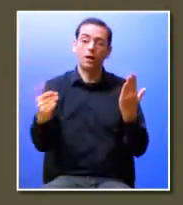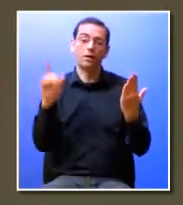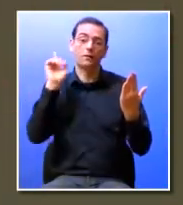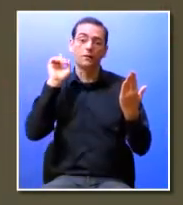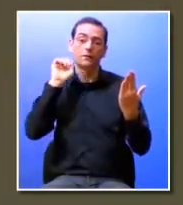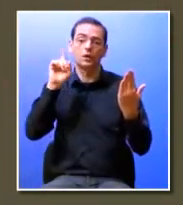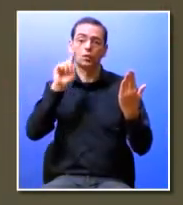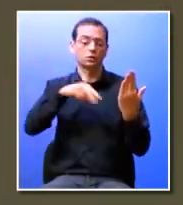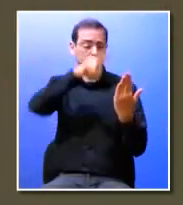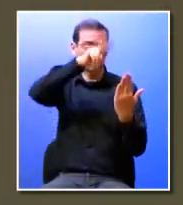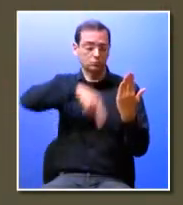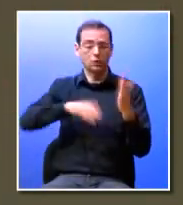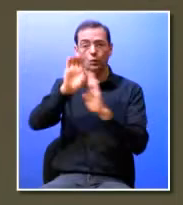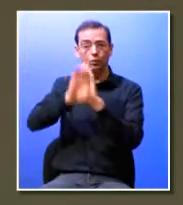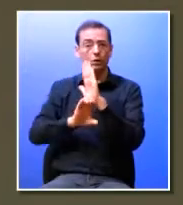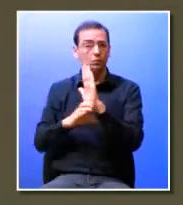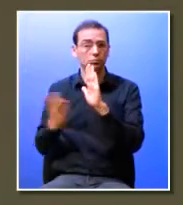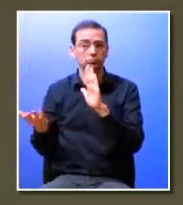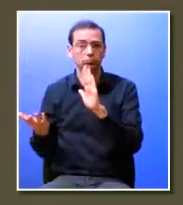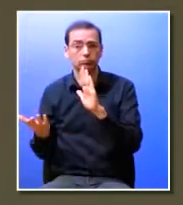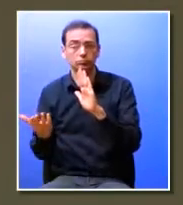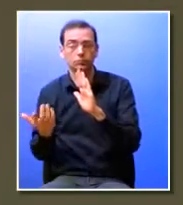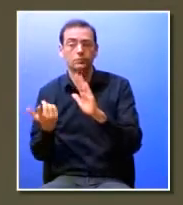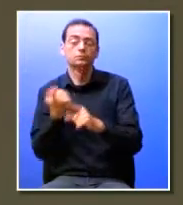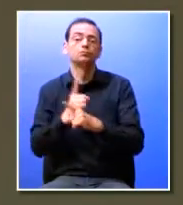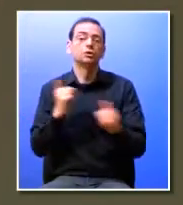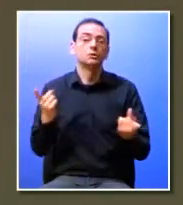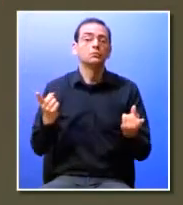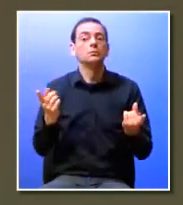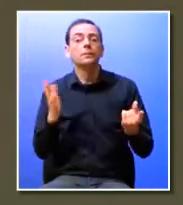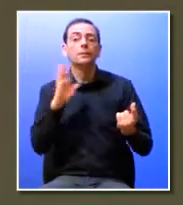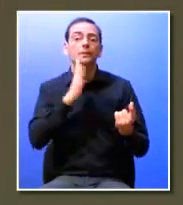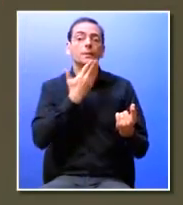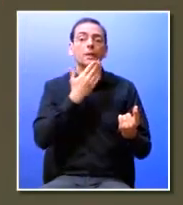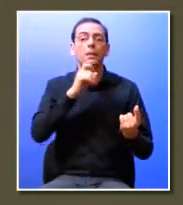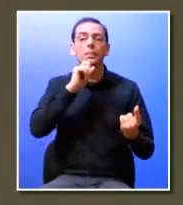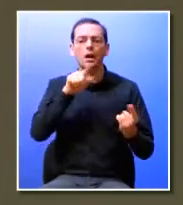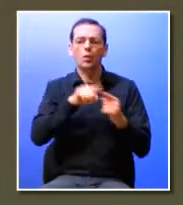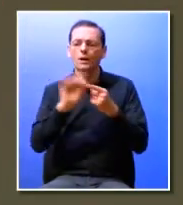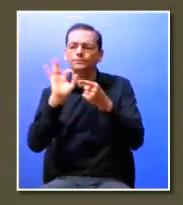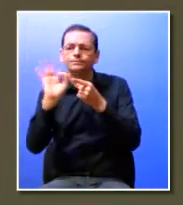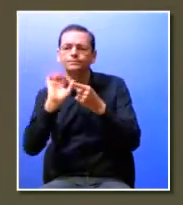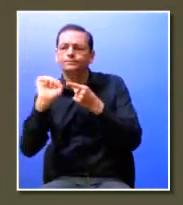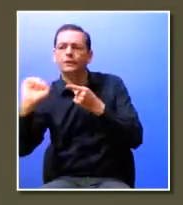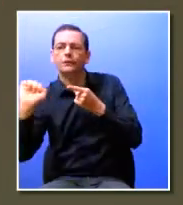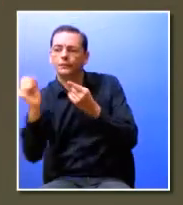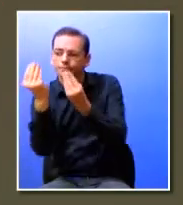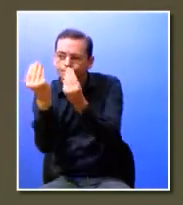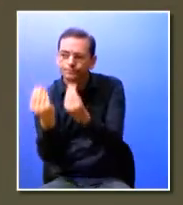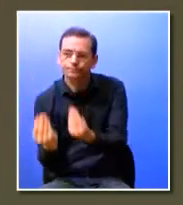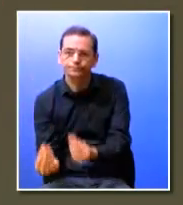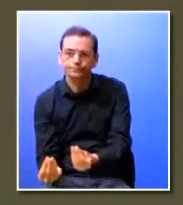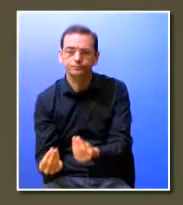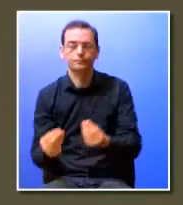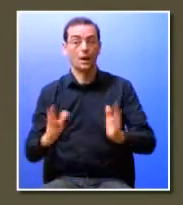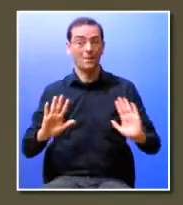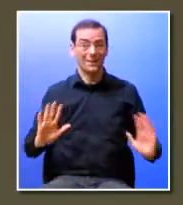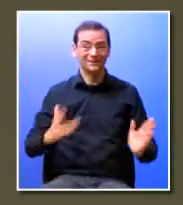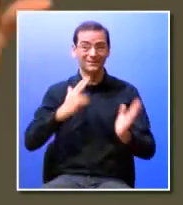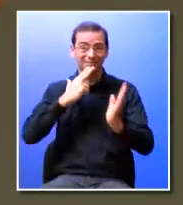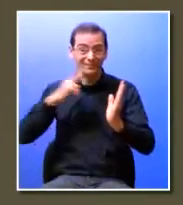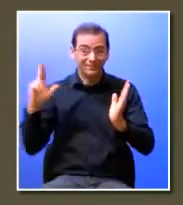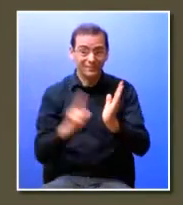análise de currículos porque obviamente pode pode indicar algumas características do candidato mas na verdade